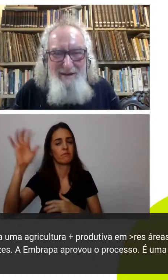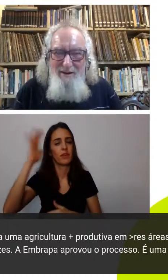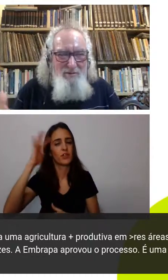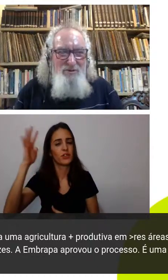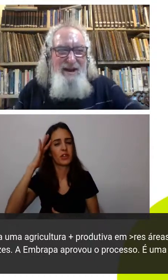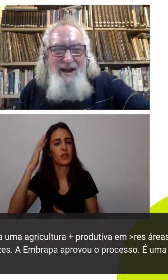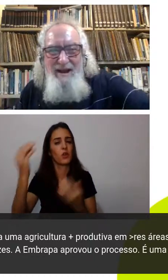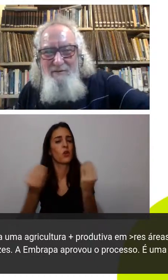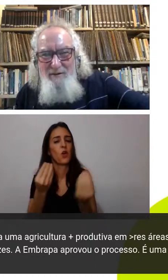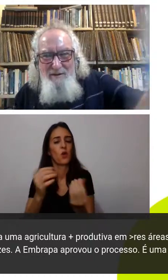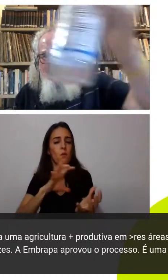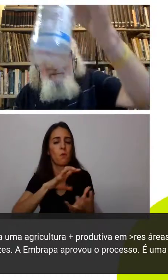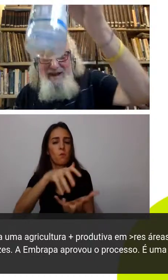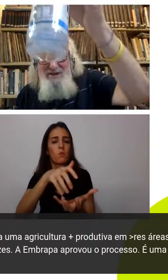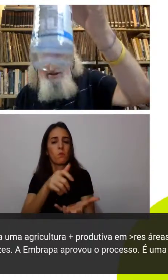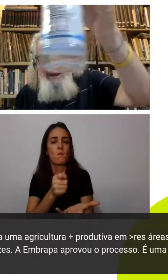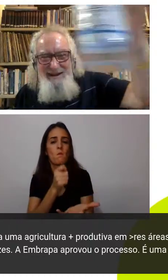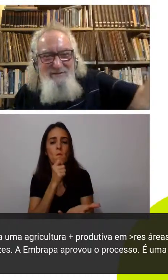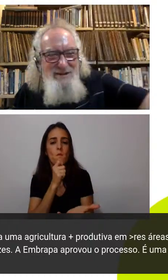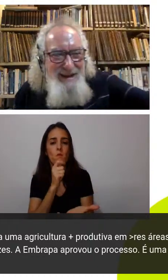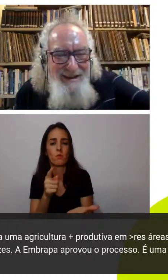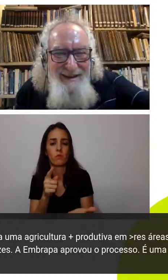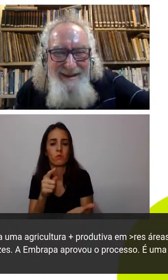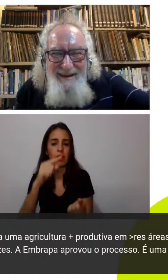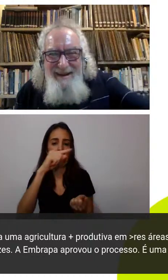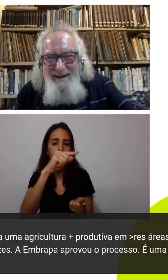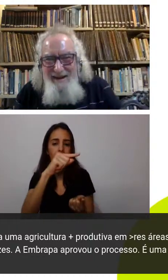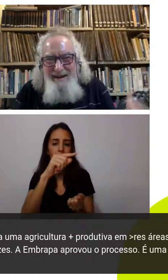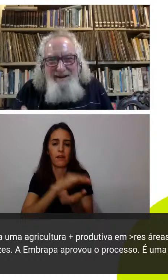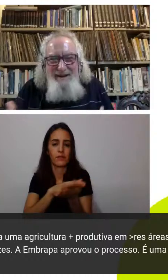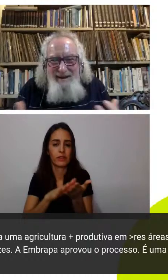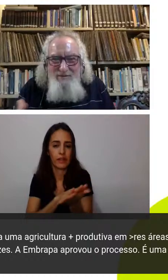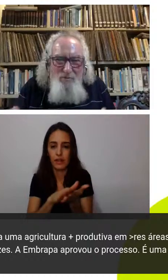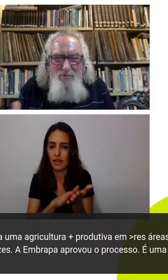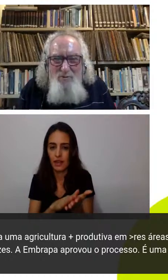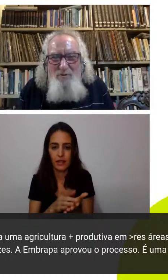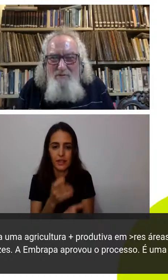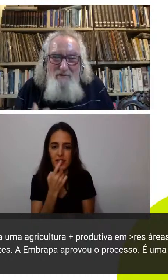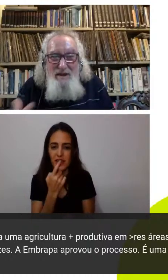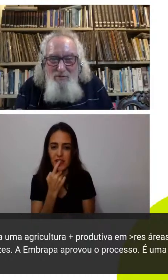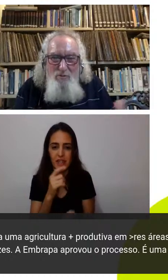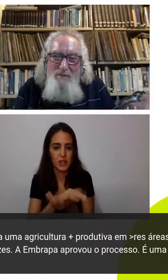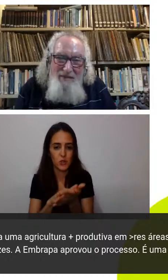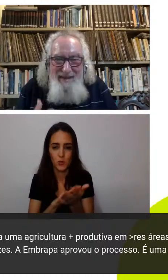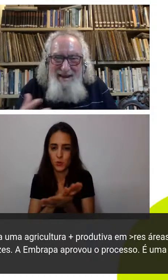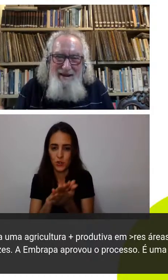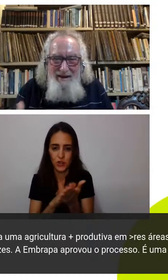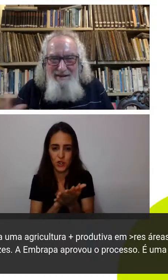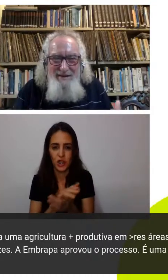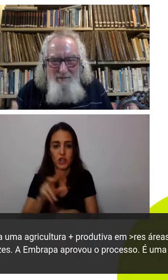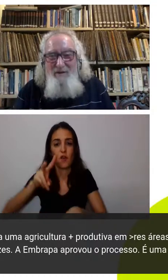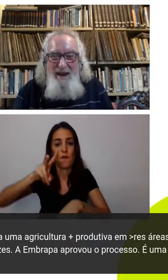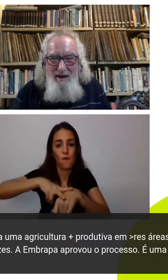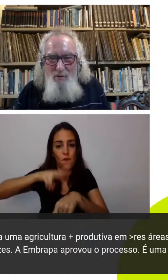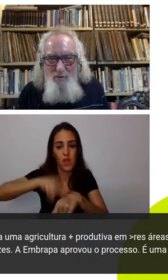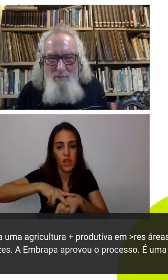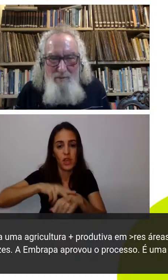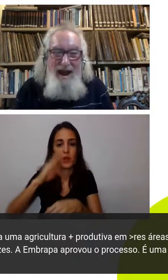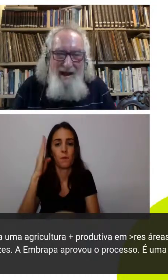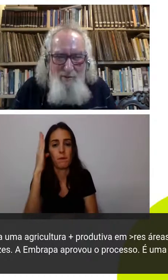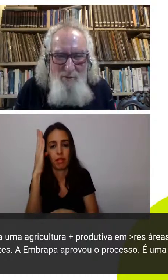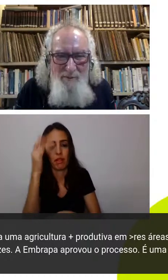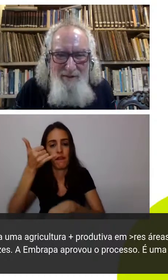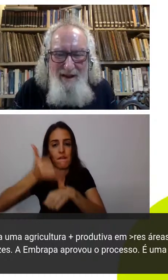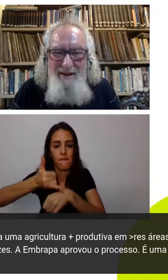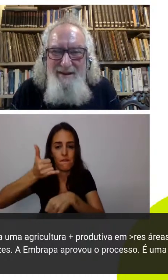gente né não tinha garrafa PET né não tinha era tudo vidro madeira ferro